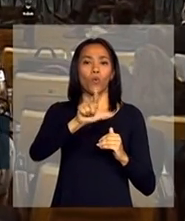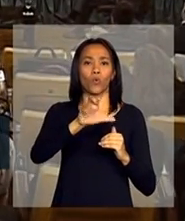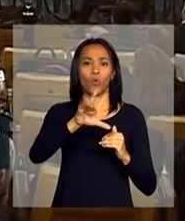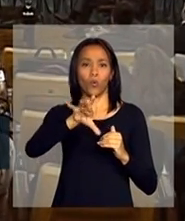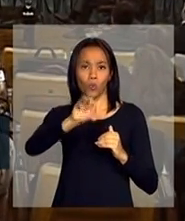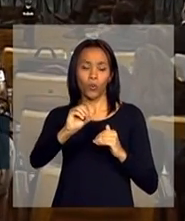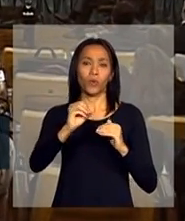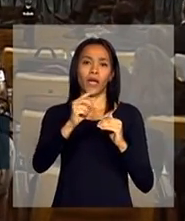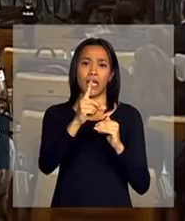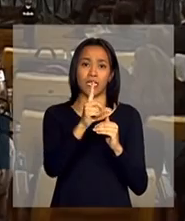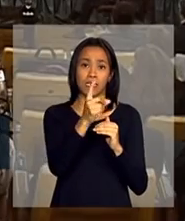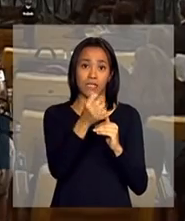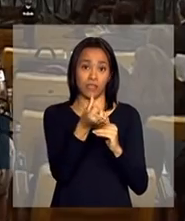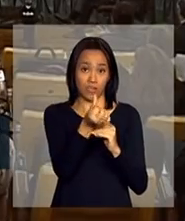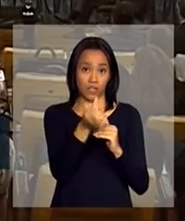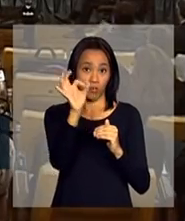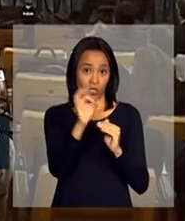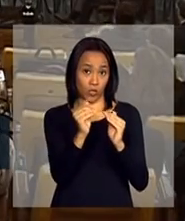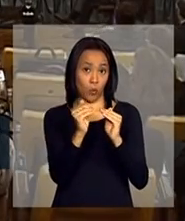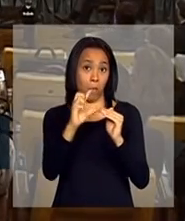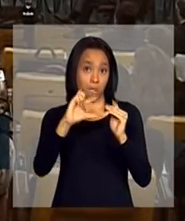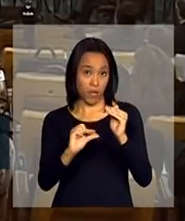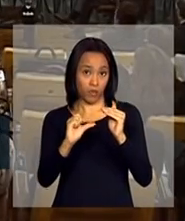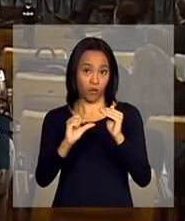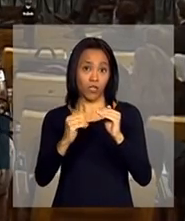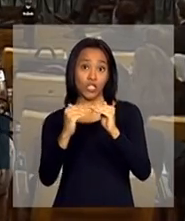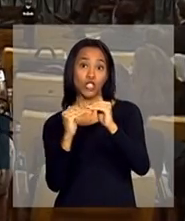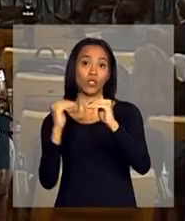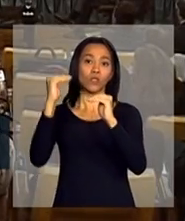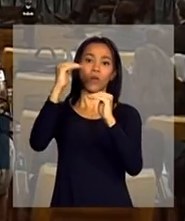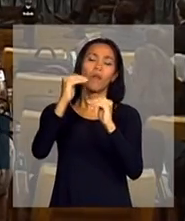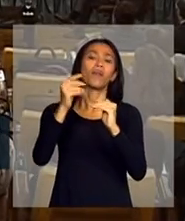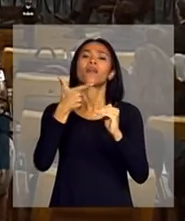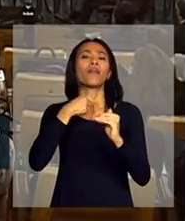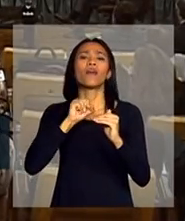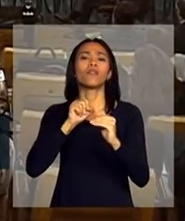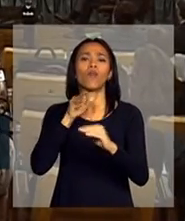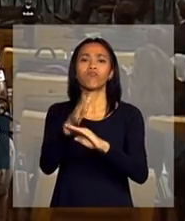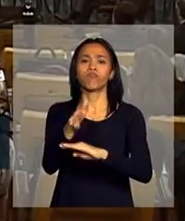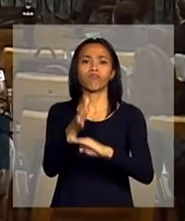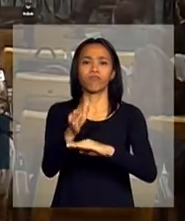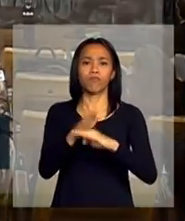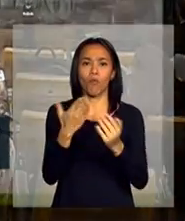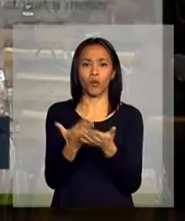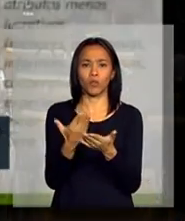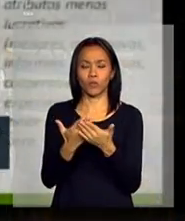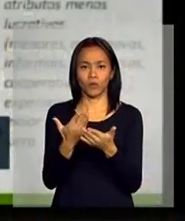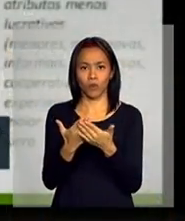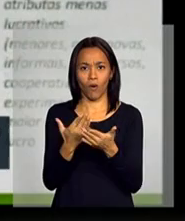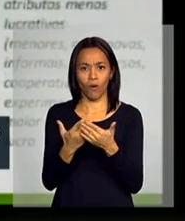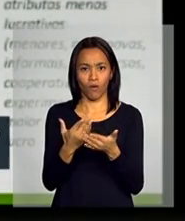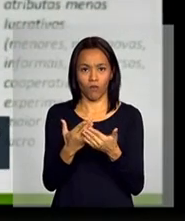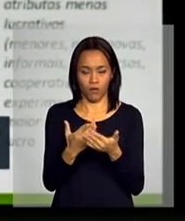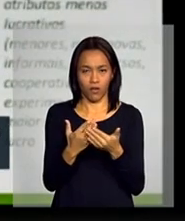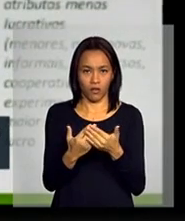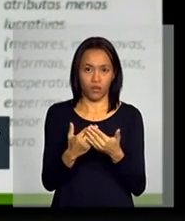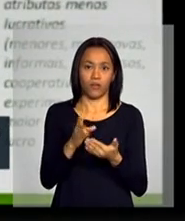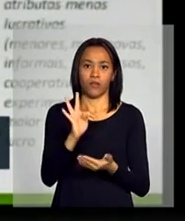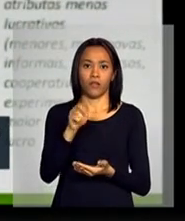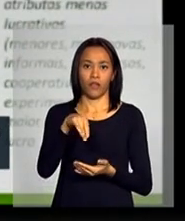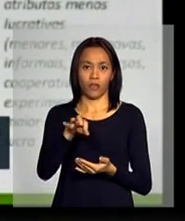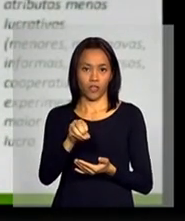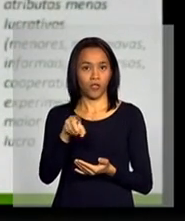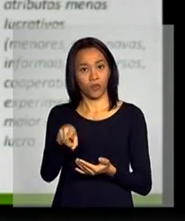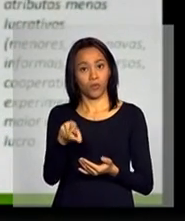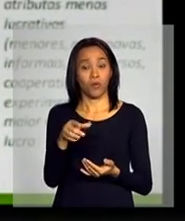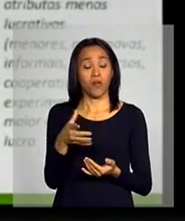do que quem concluiu e sobe mais. Quem não frequenta, é o único resultado não significativo, não é estatisticamente, é